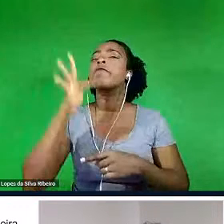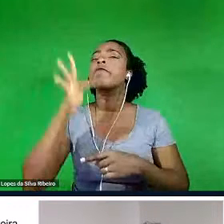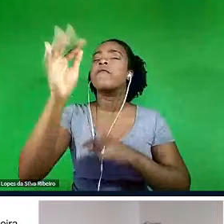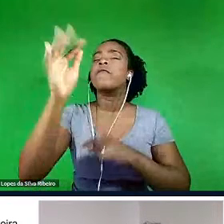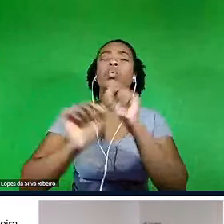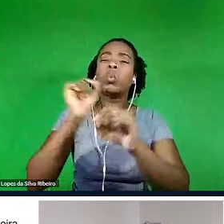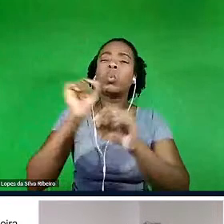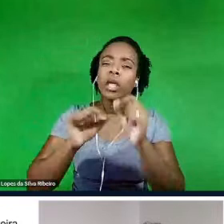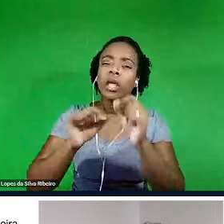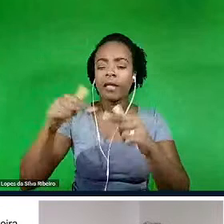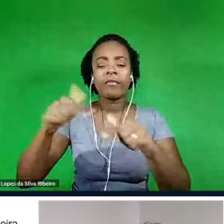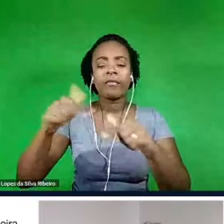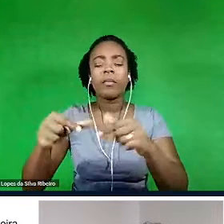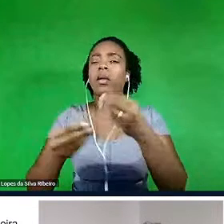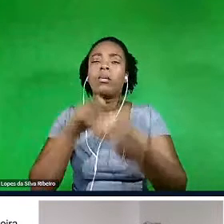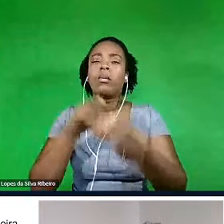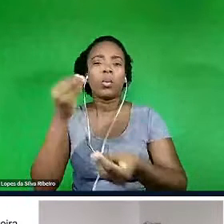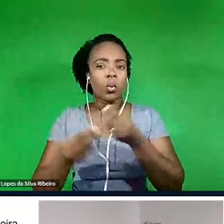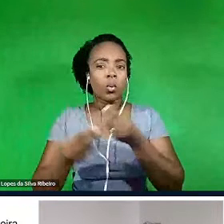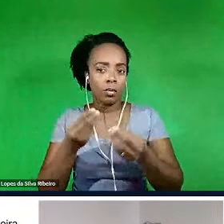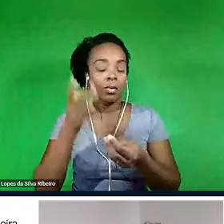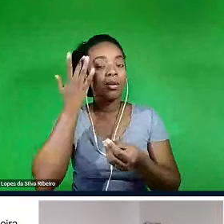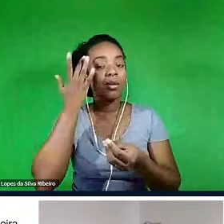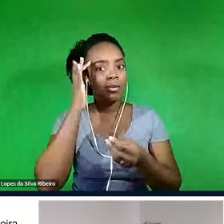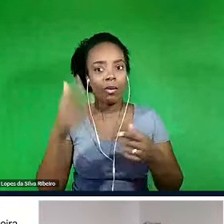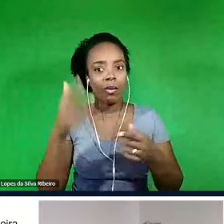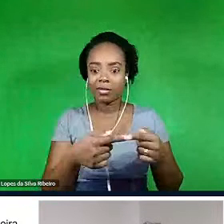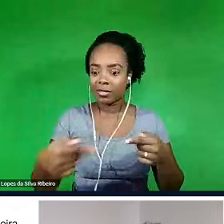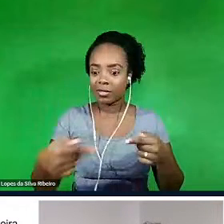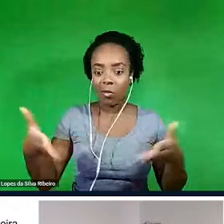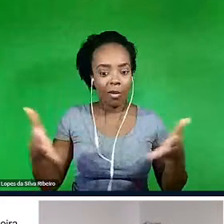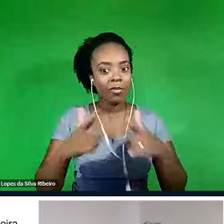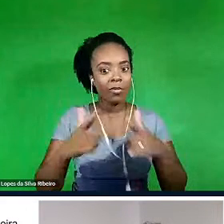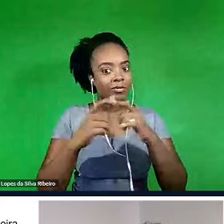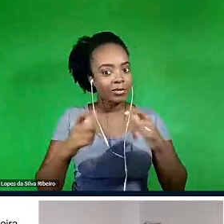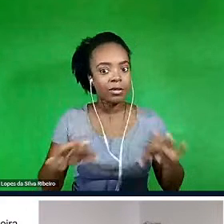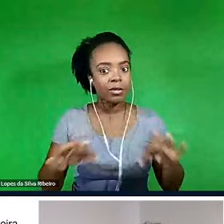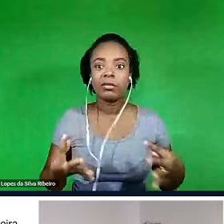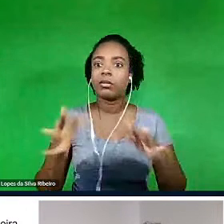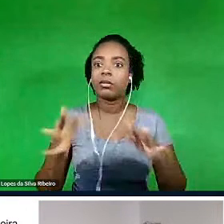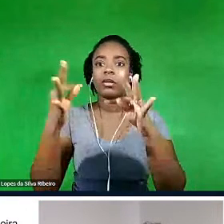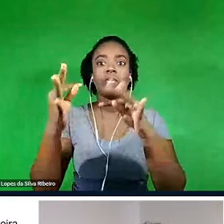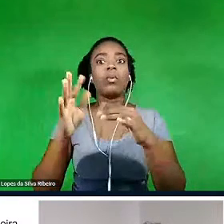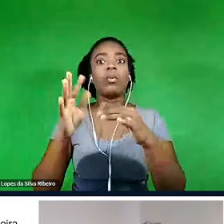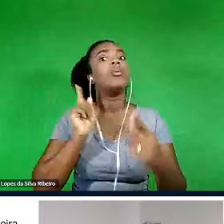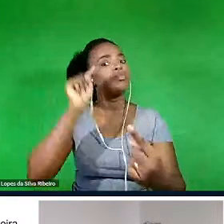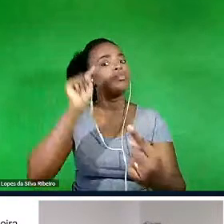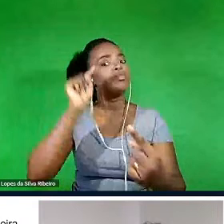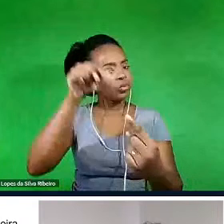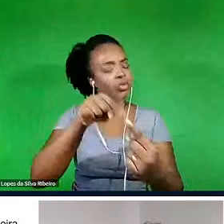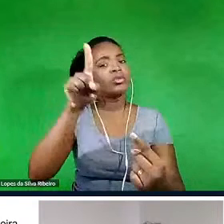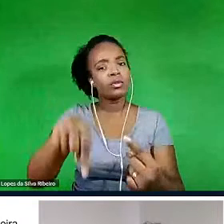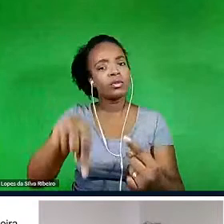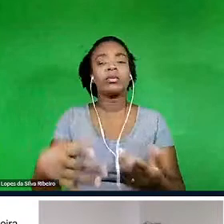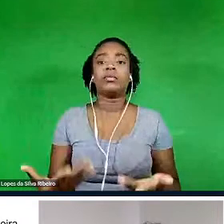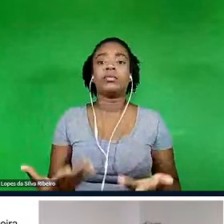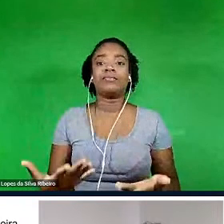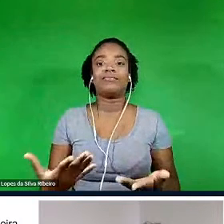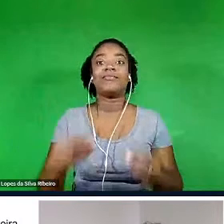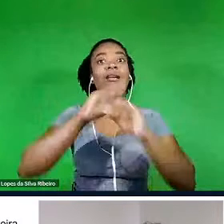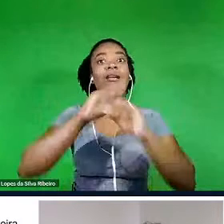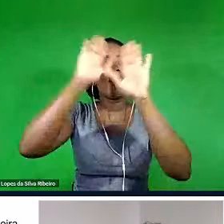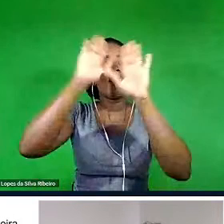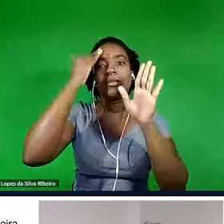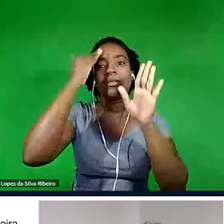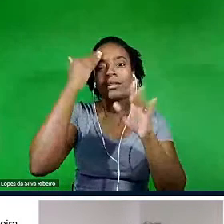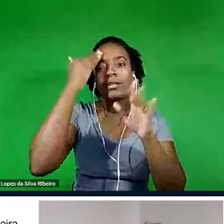funcionam, eu acho que essa semana está aqui para isso, assim, para a gente querer saber como que essas máquinas funcionam, o que que elas podem fazer e o que que